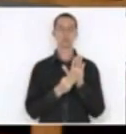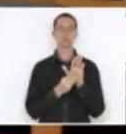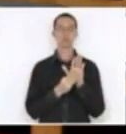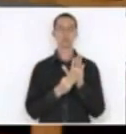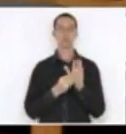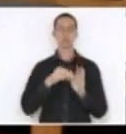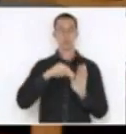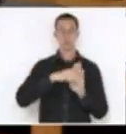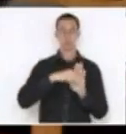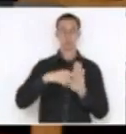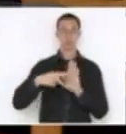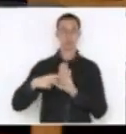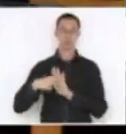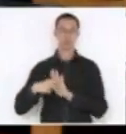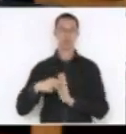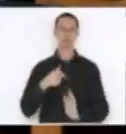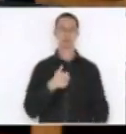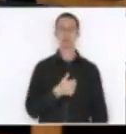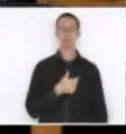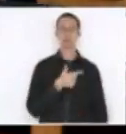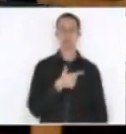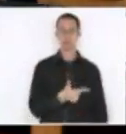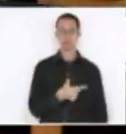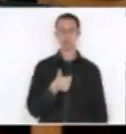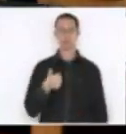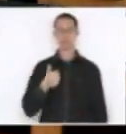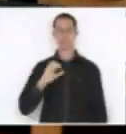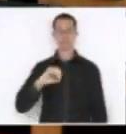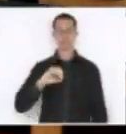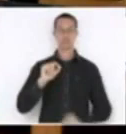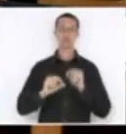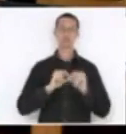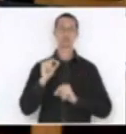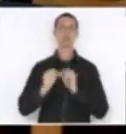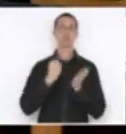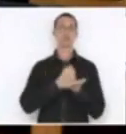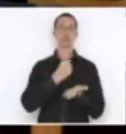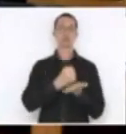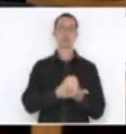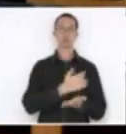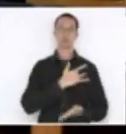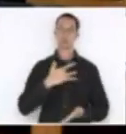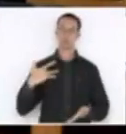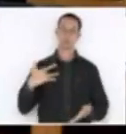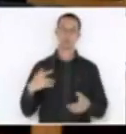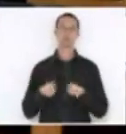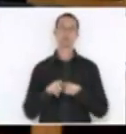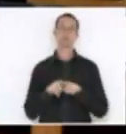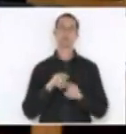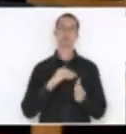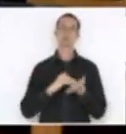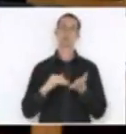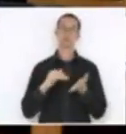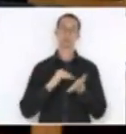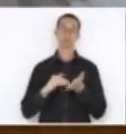MP 210, que trata da prorrogação dos contratos da saúde e também da Secretaria de Justiça e Cidadania.